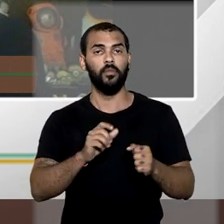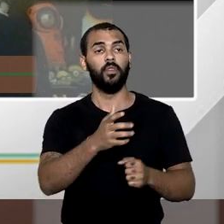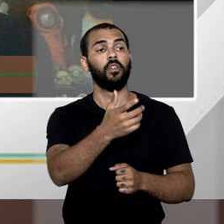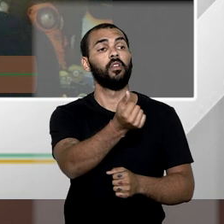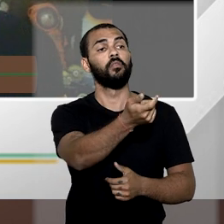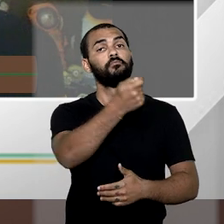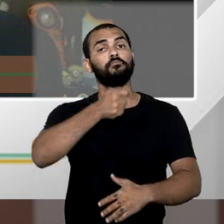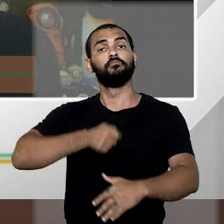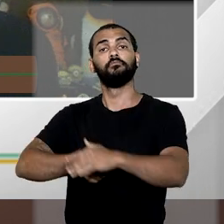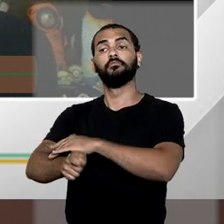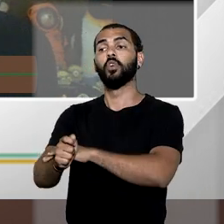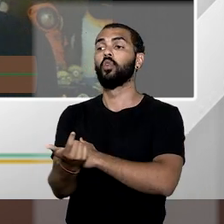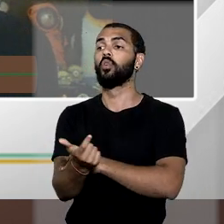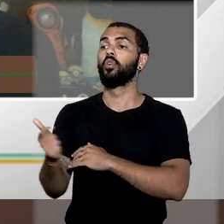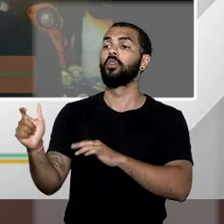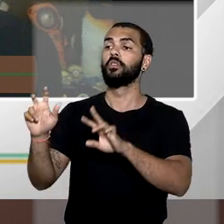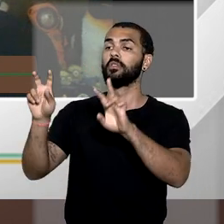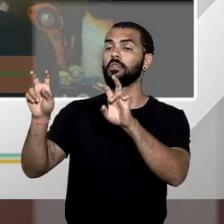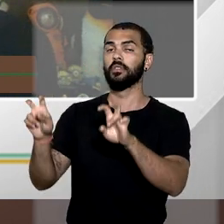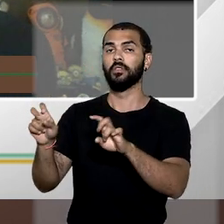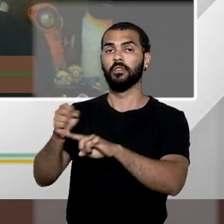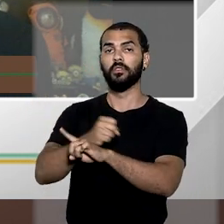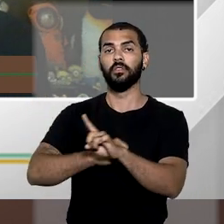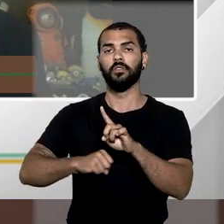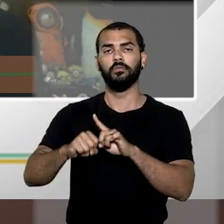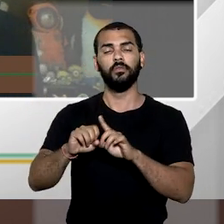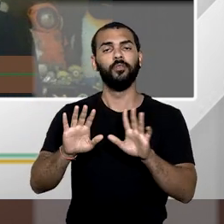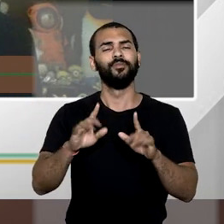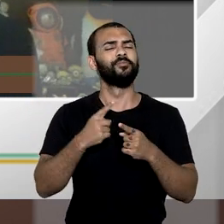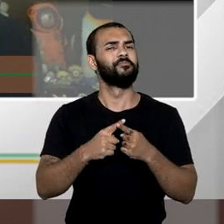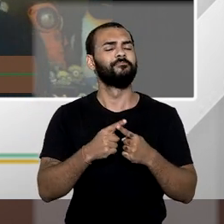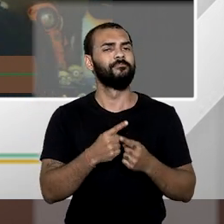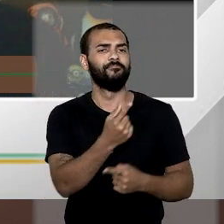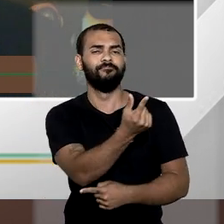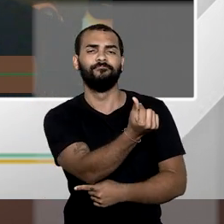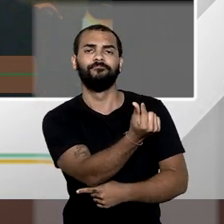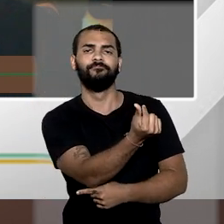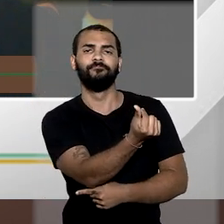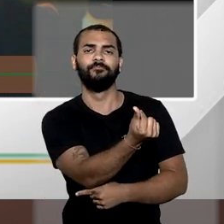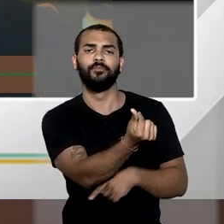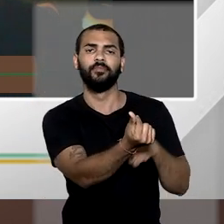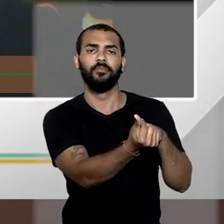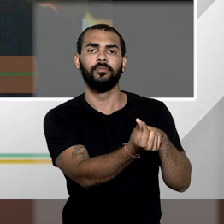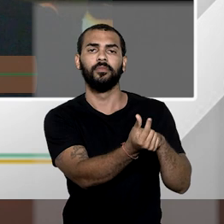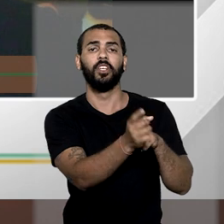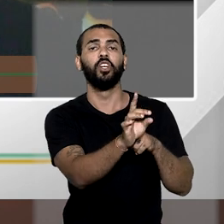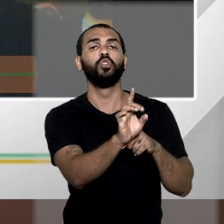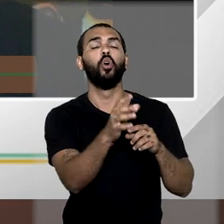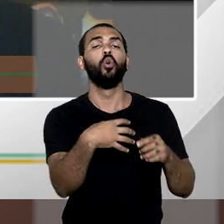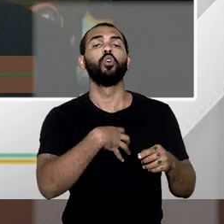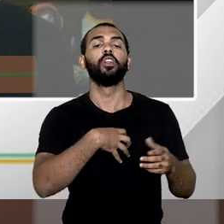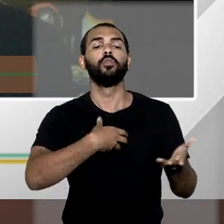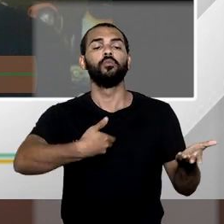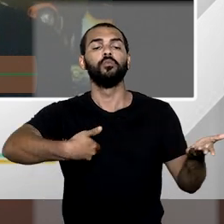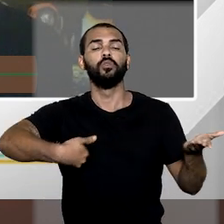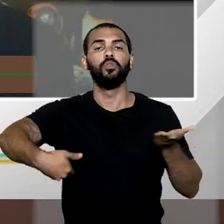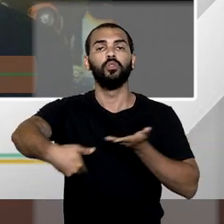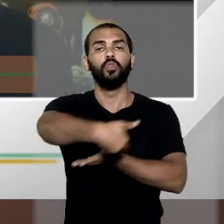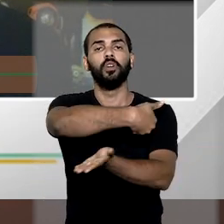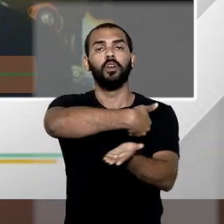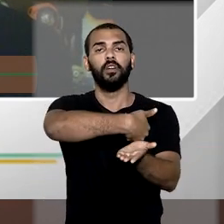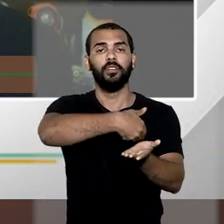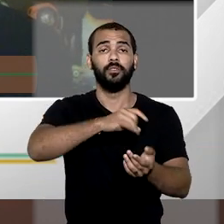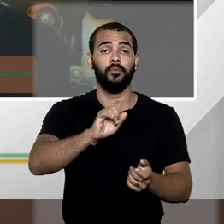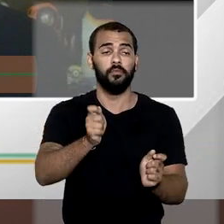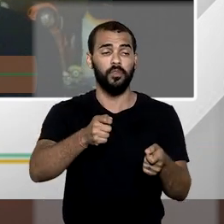outras funções ou em outras finalidades sociais, porque a moeda é simples meio de troca, meio de troca,